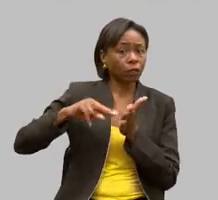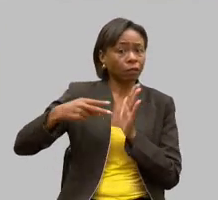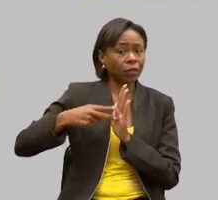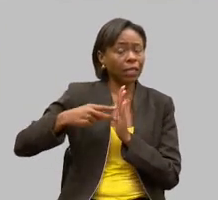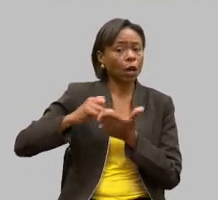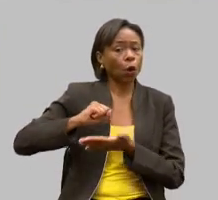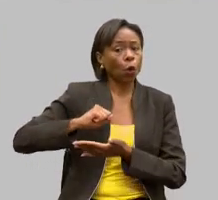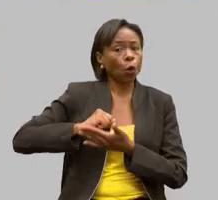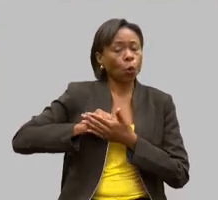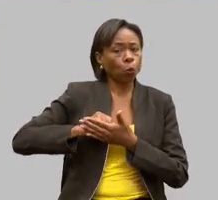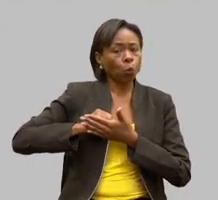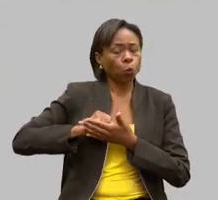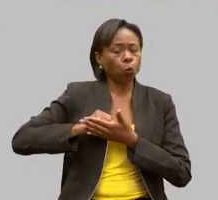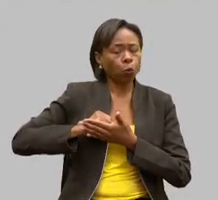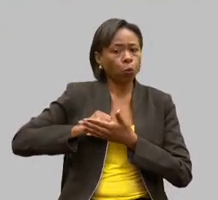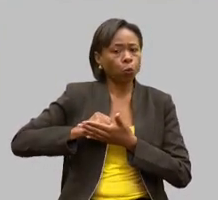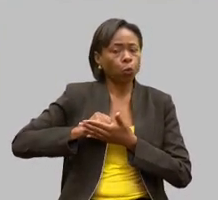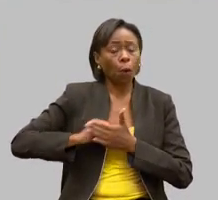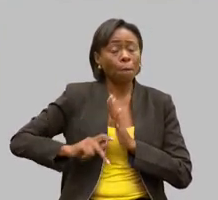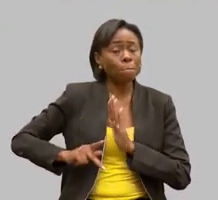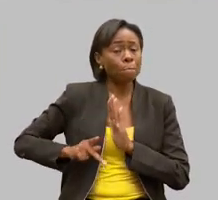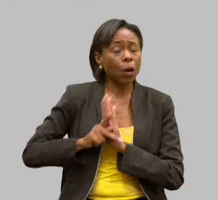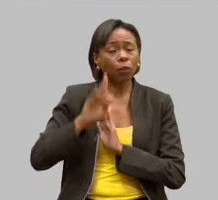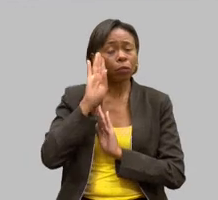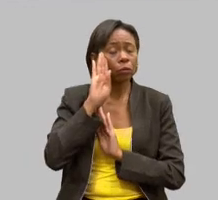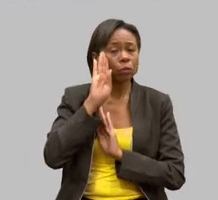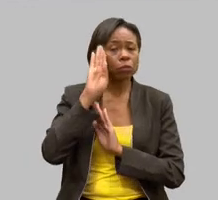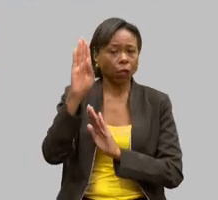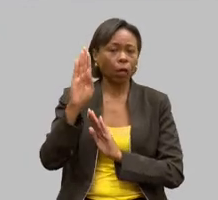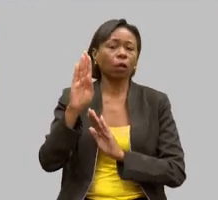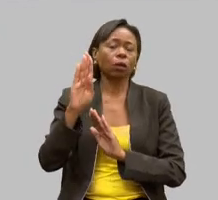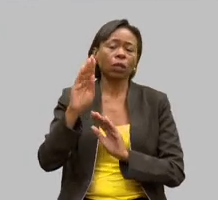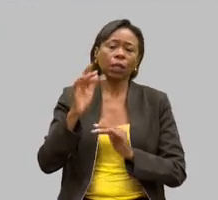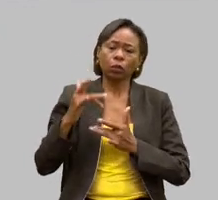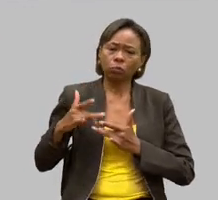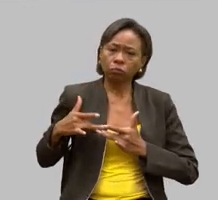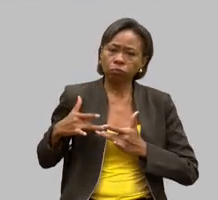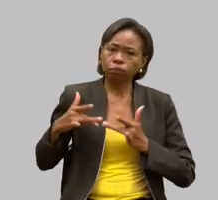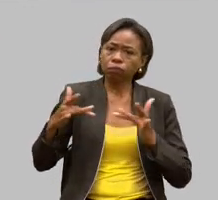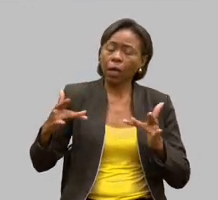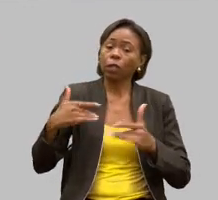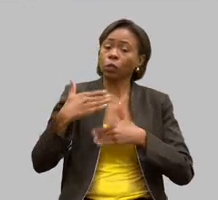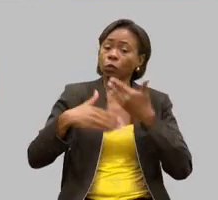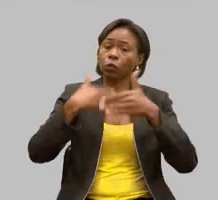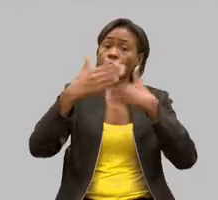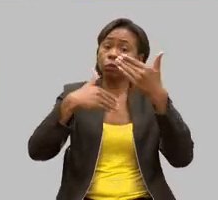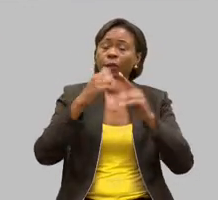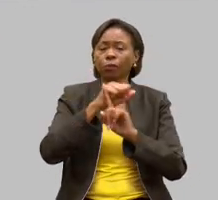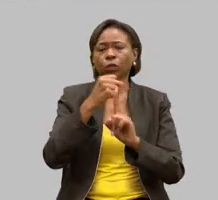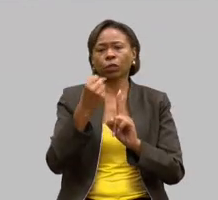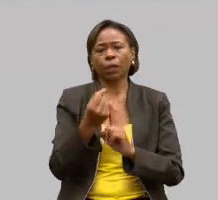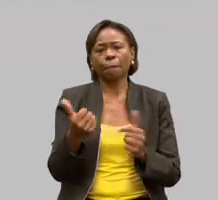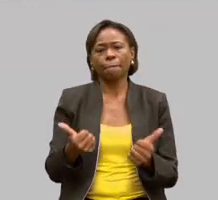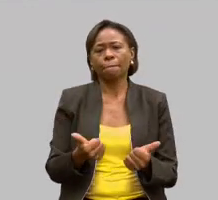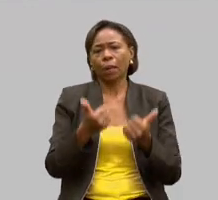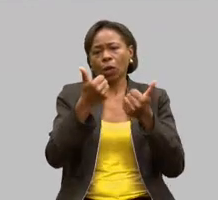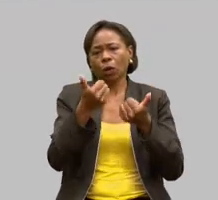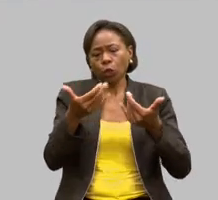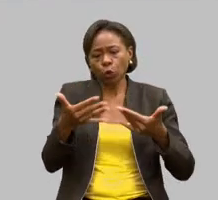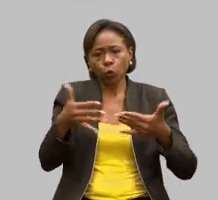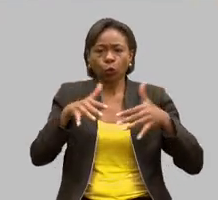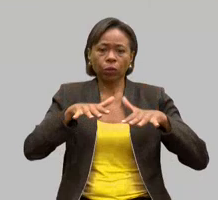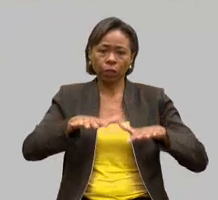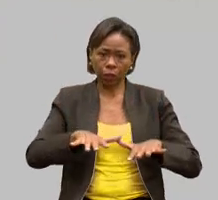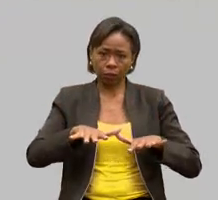do empenho inabalável em prol do bem-estar do próximo e da construção de uma sociedade mais justa e inclusiva. E é